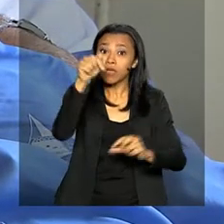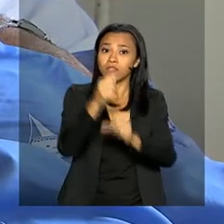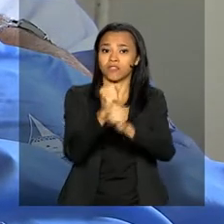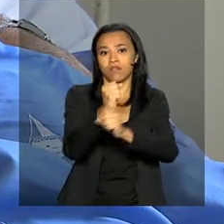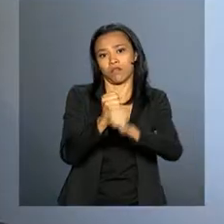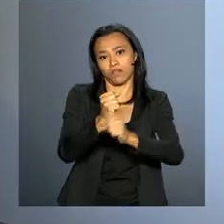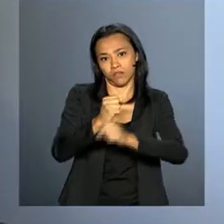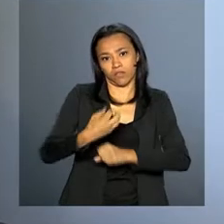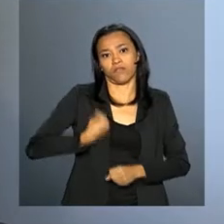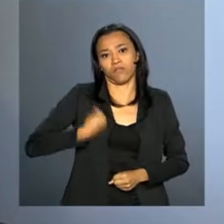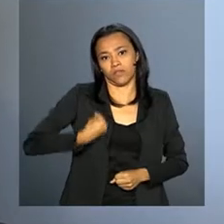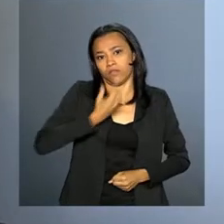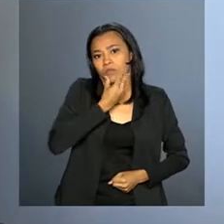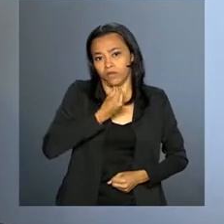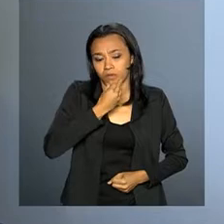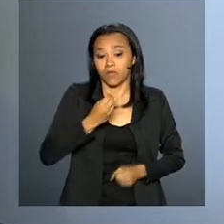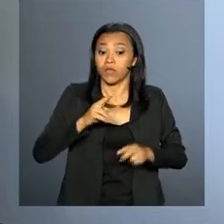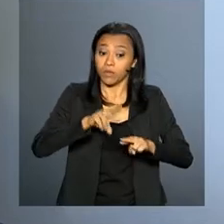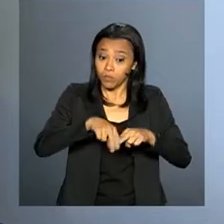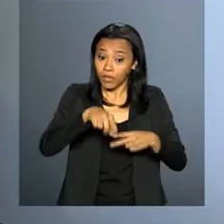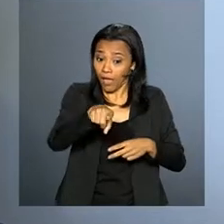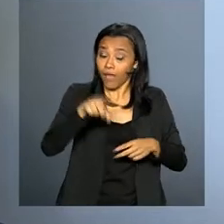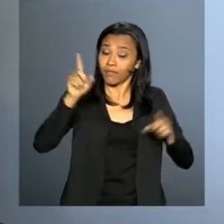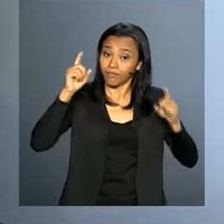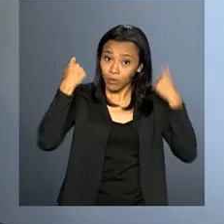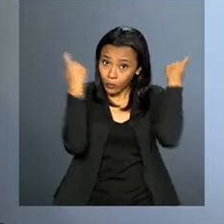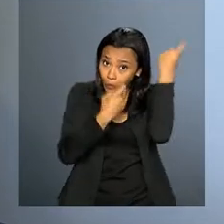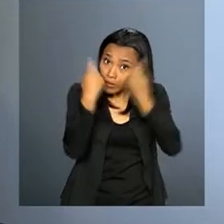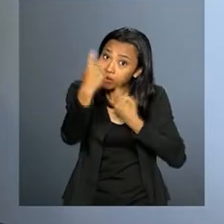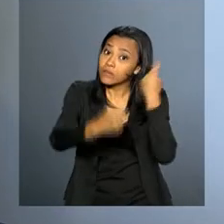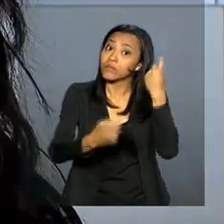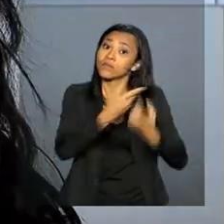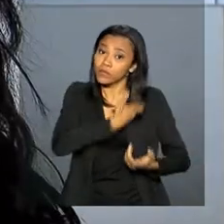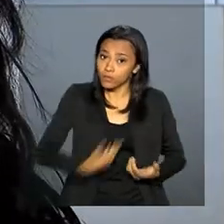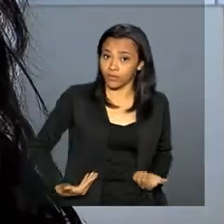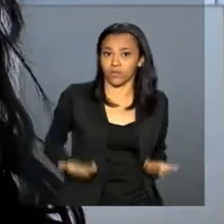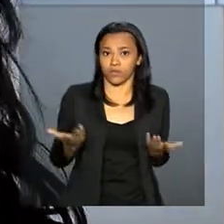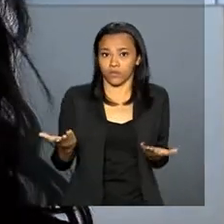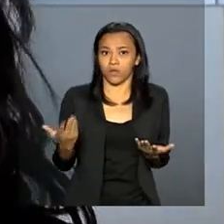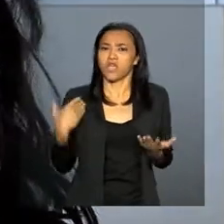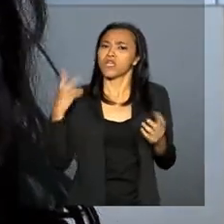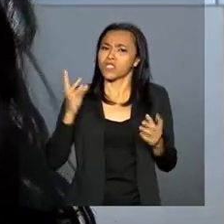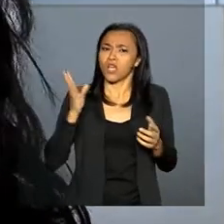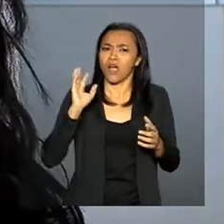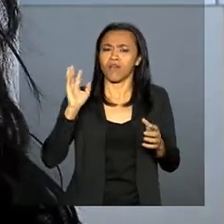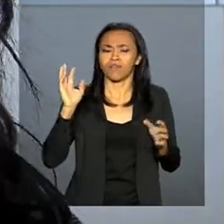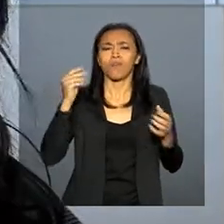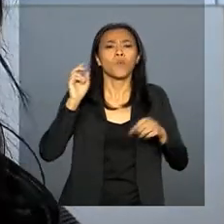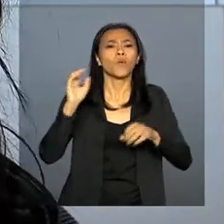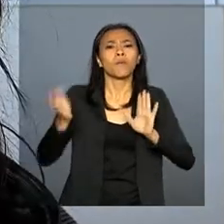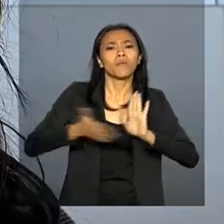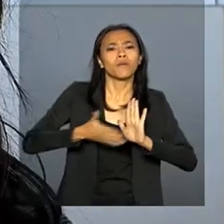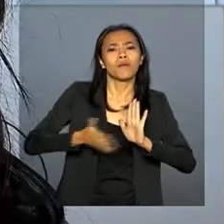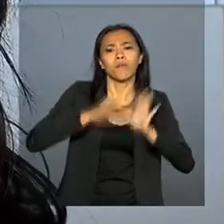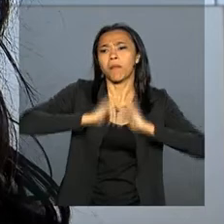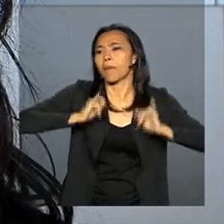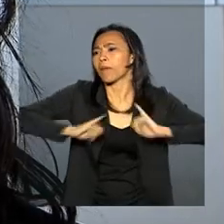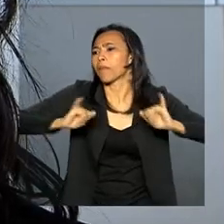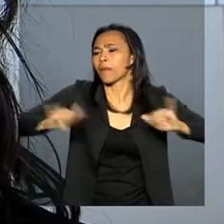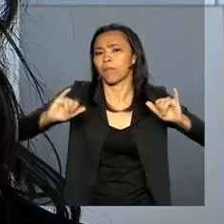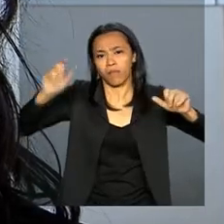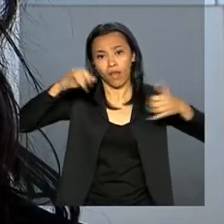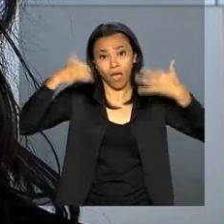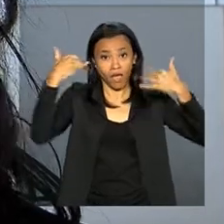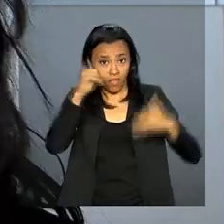das mulheres. Por isso, o assunto tem sido motivo de preocupação do governo, que vem desenvolvendo ações de prevenção